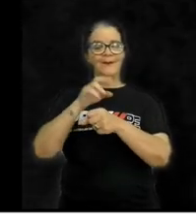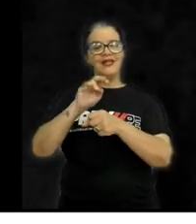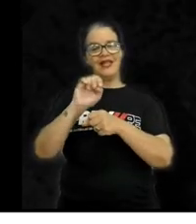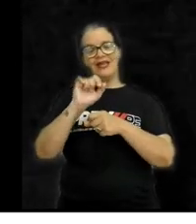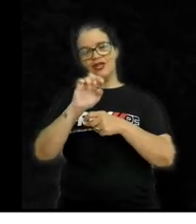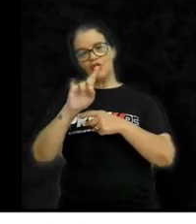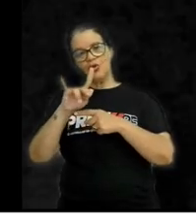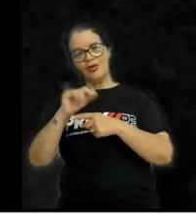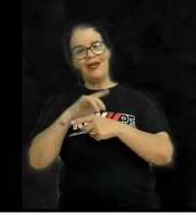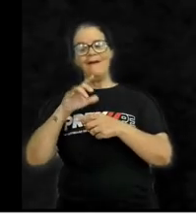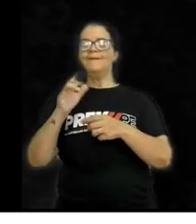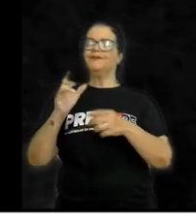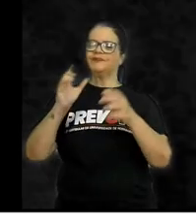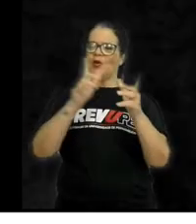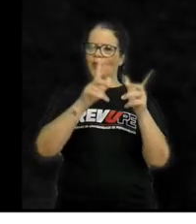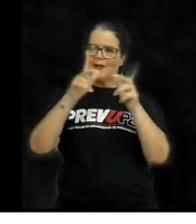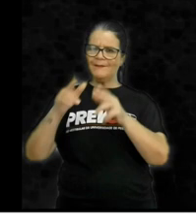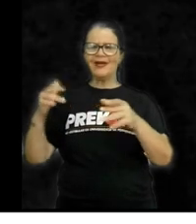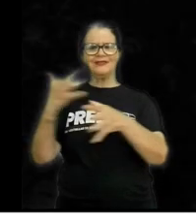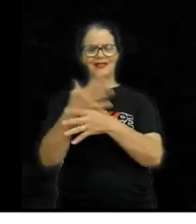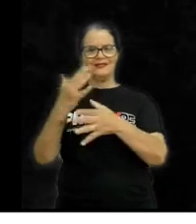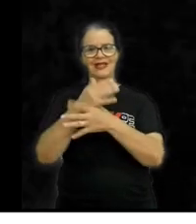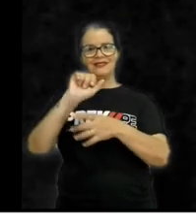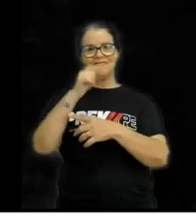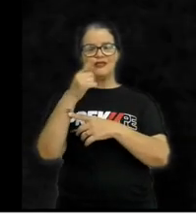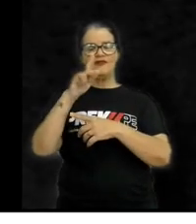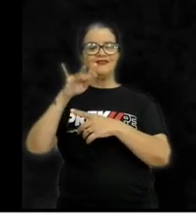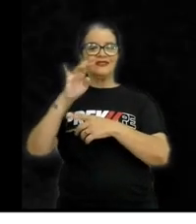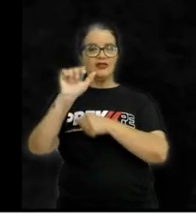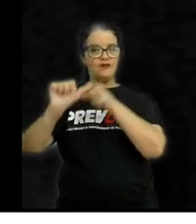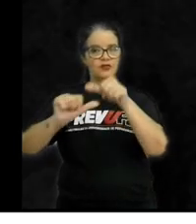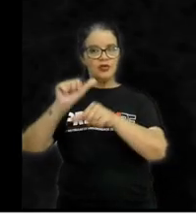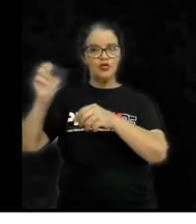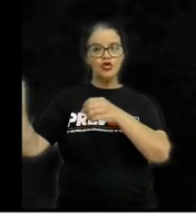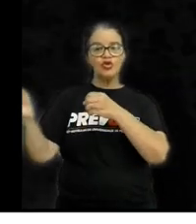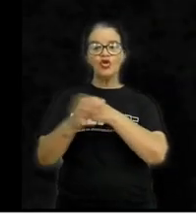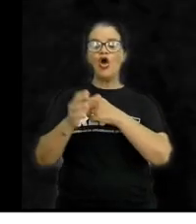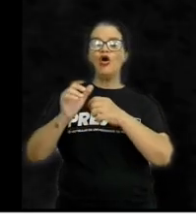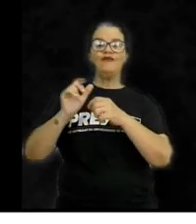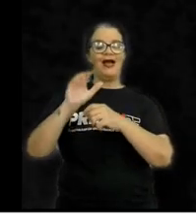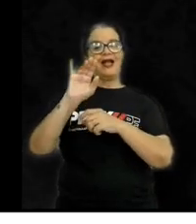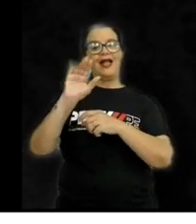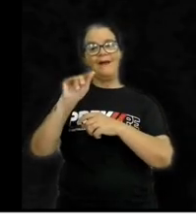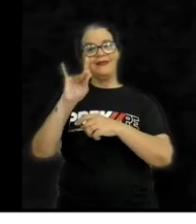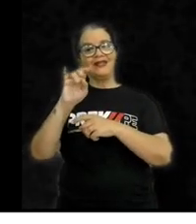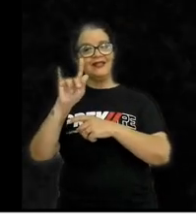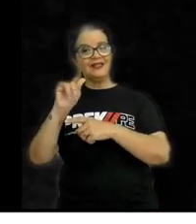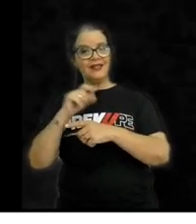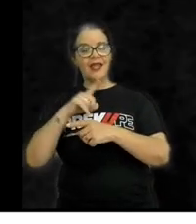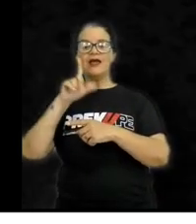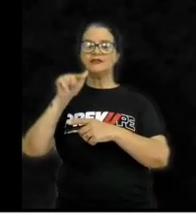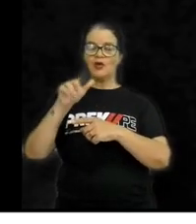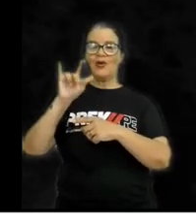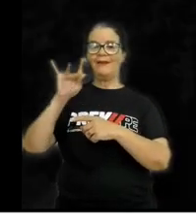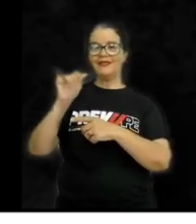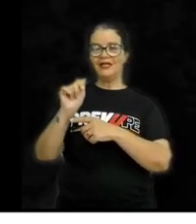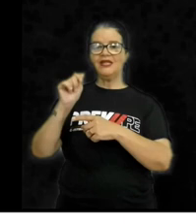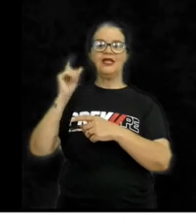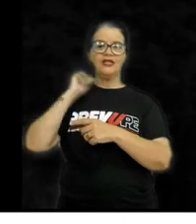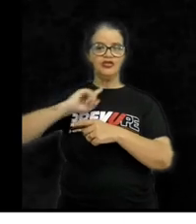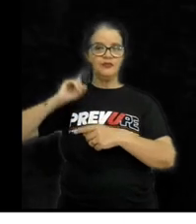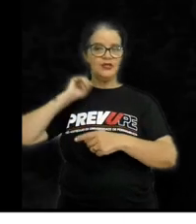parte da Capitania de São Vicente, foi transformada em uma nova capitania, a Capitania das Minas Gerais.